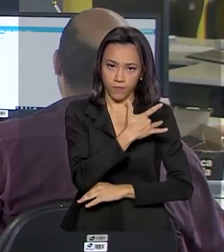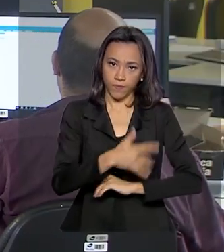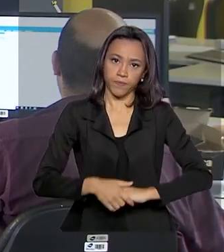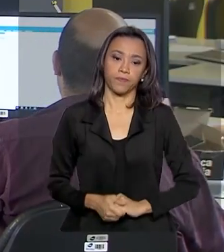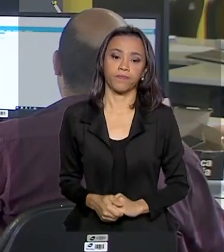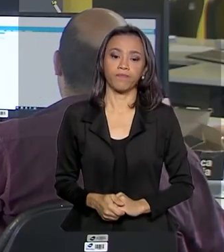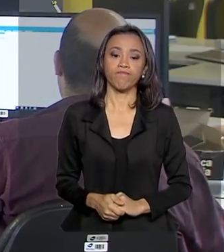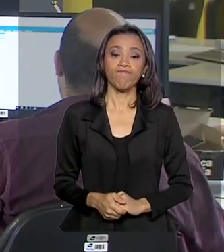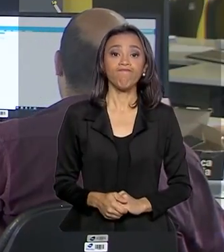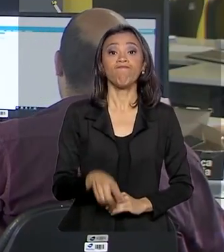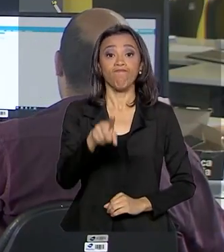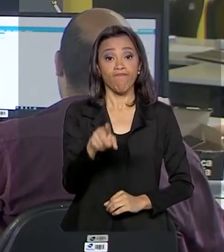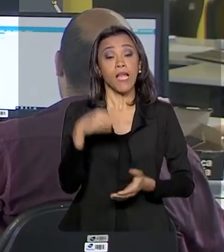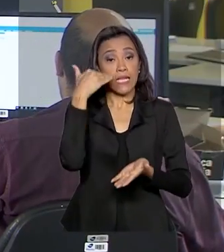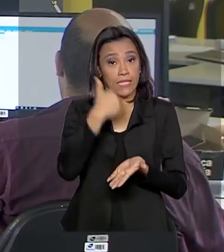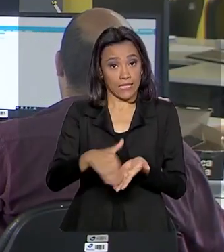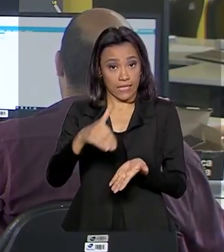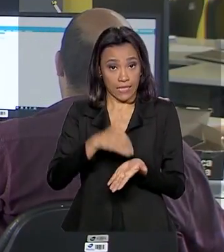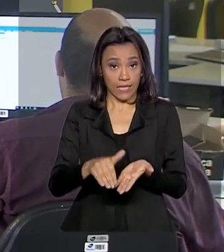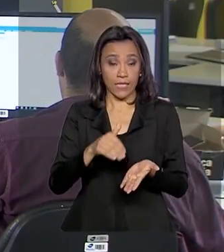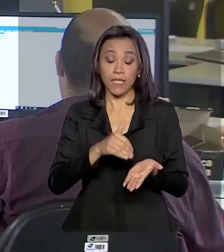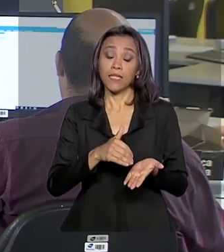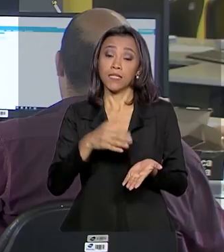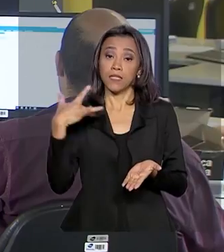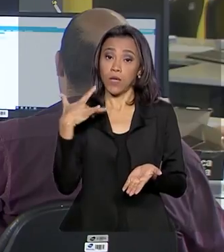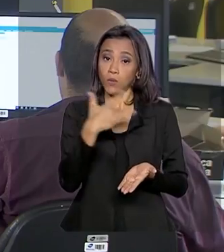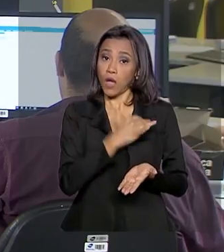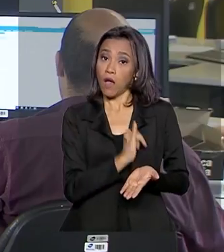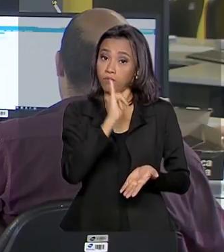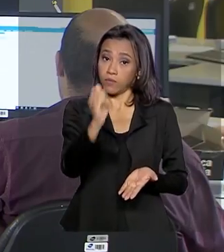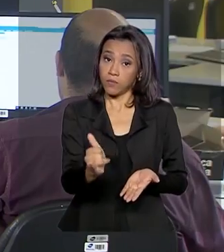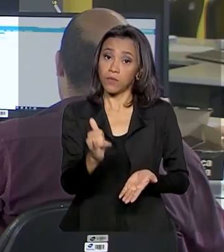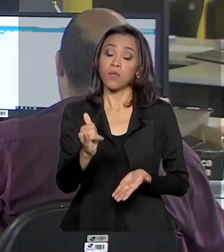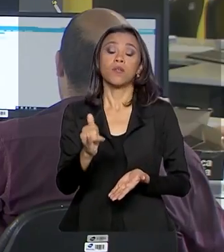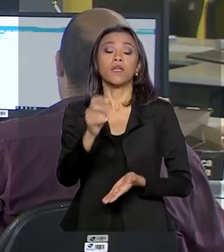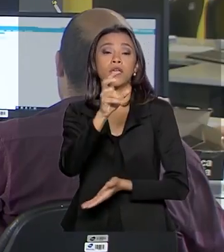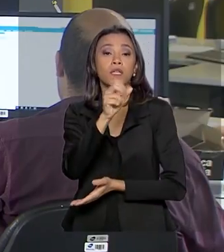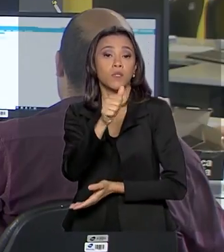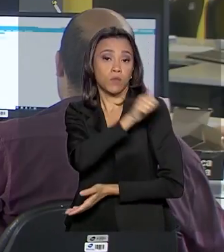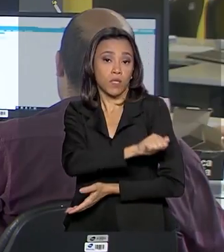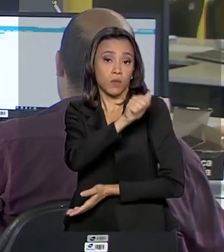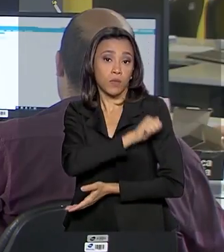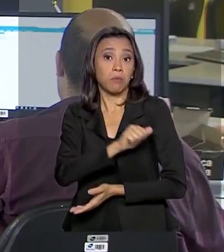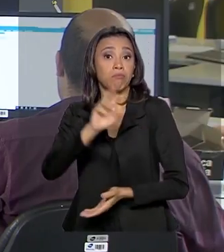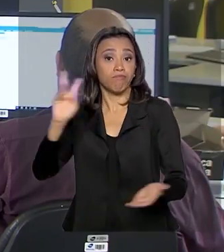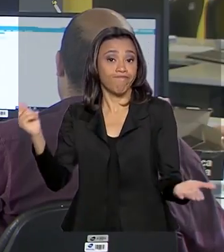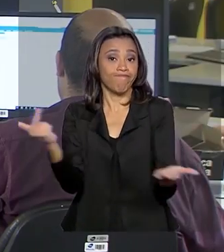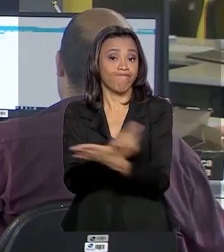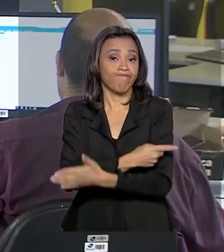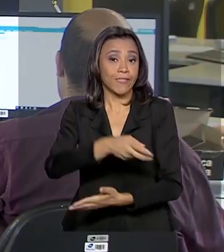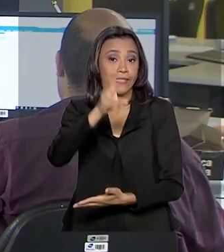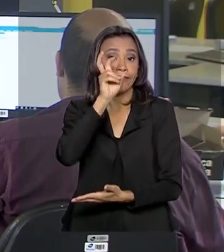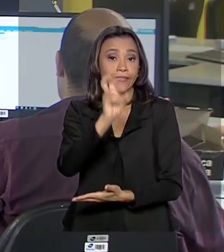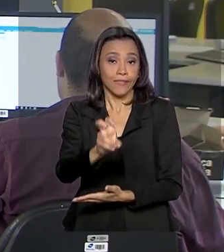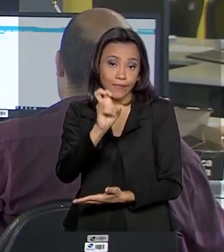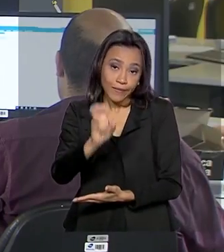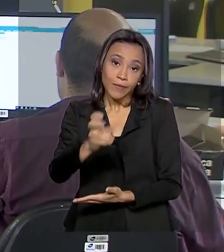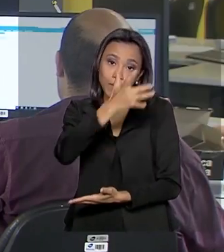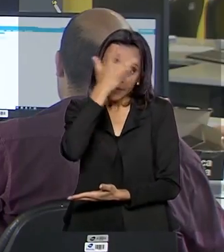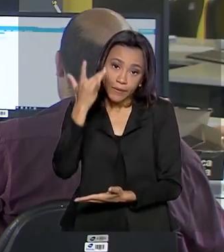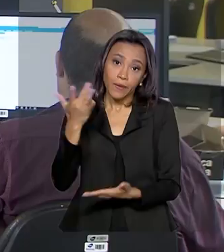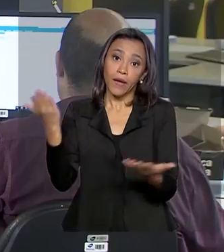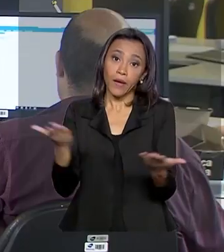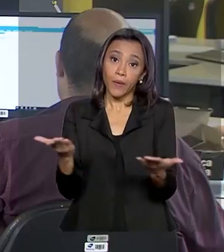A Secretaria de Saúde informou que o Rio de Janeiro tem mais cinco casos confirmados da Covid-19. Agora são